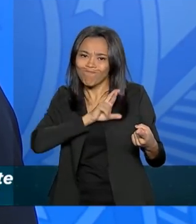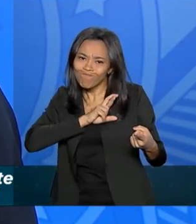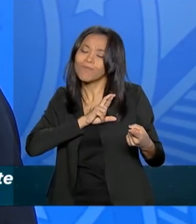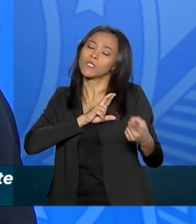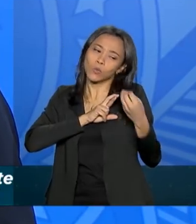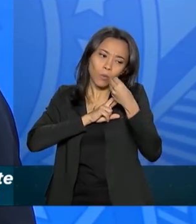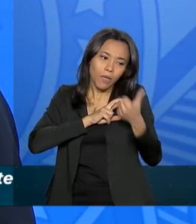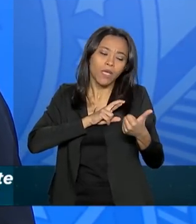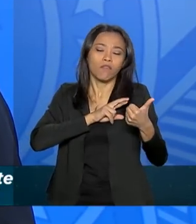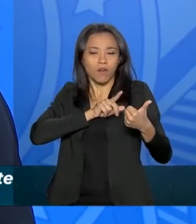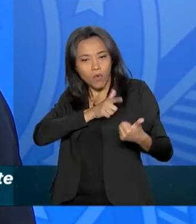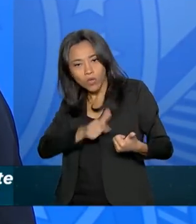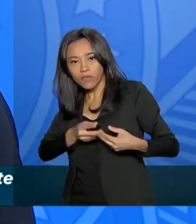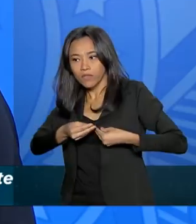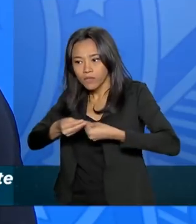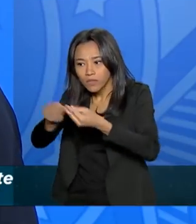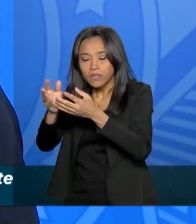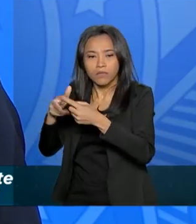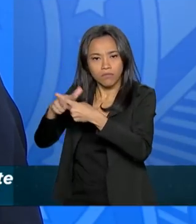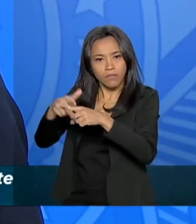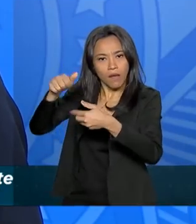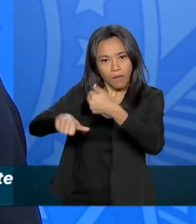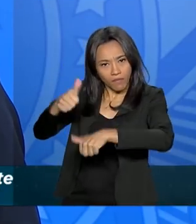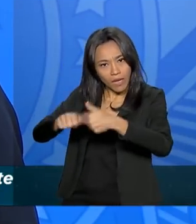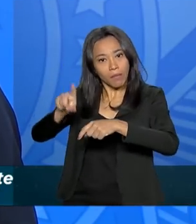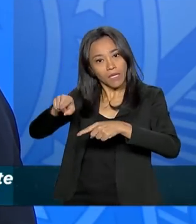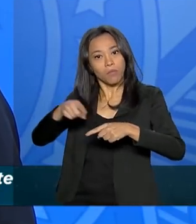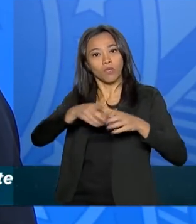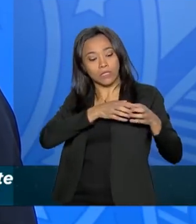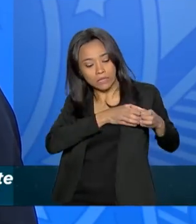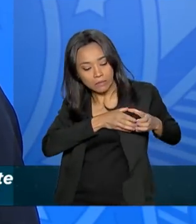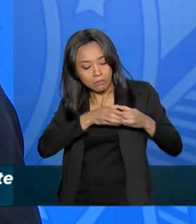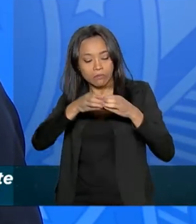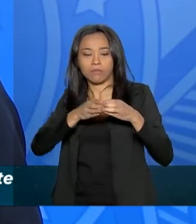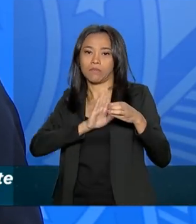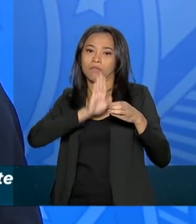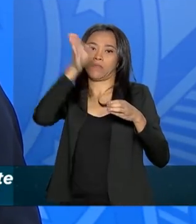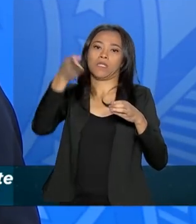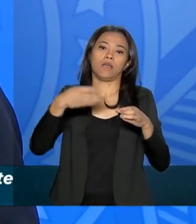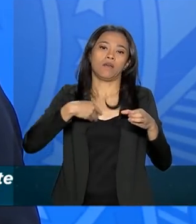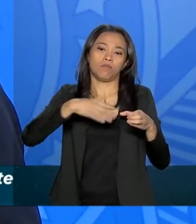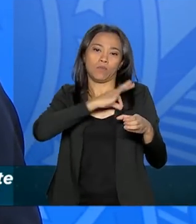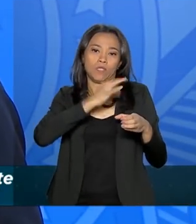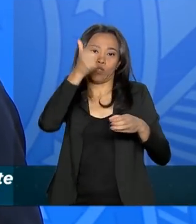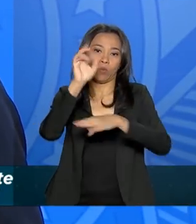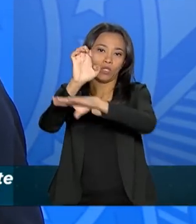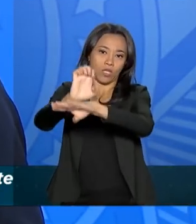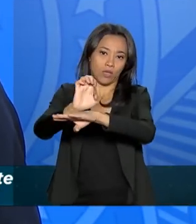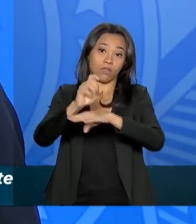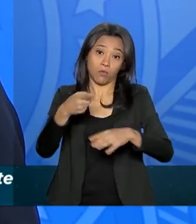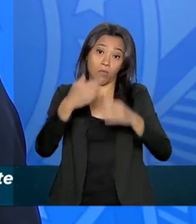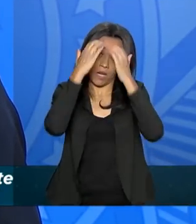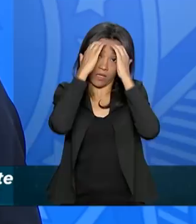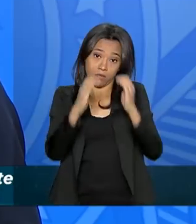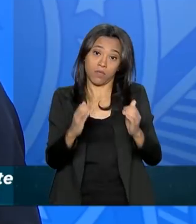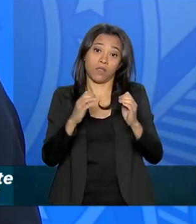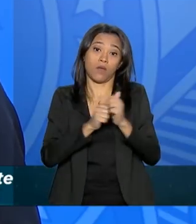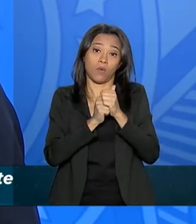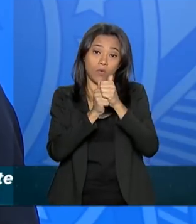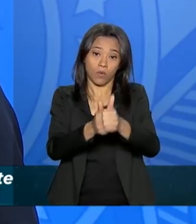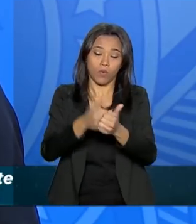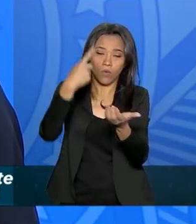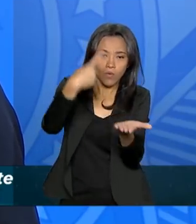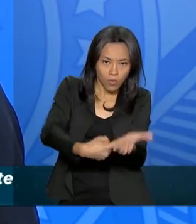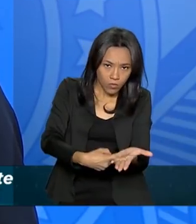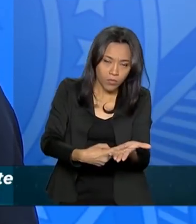sim, a Força para aquele respectivo Estado. E quero botar no projeto também que, para o cumprimento da missão, todas